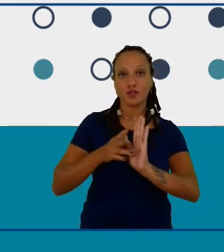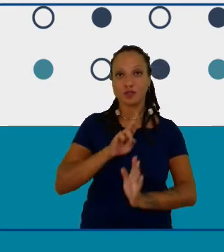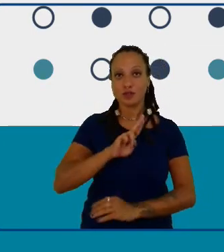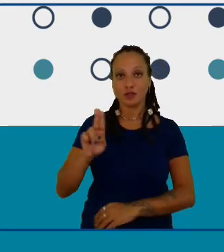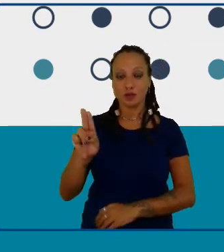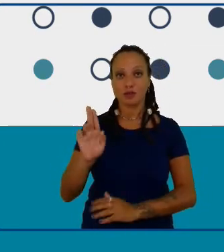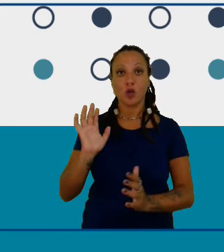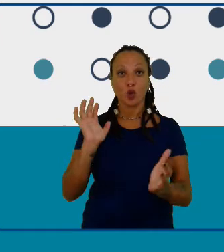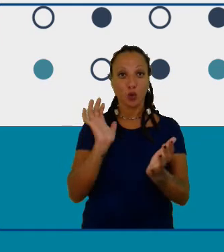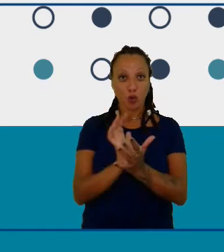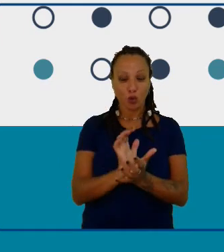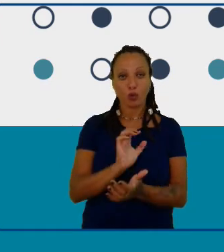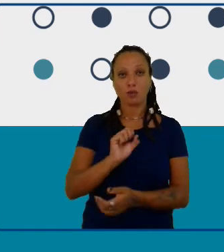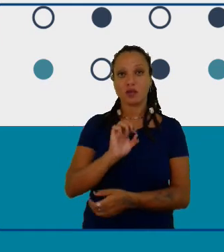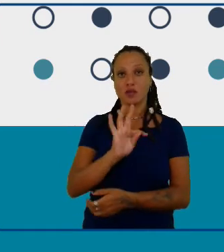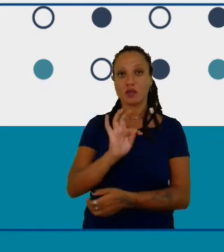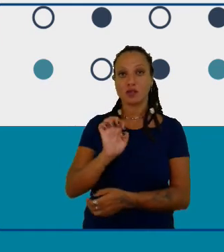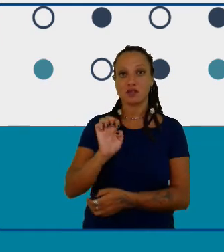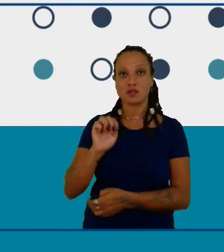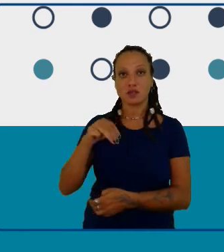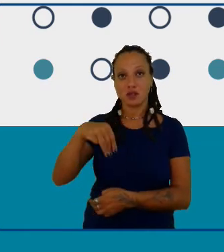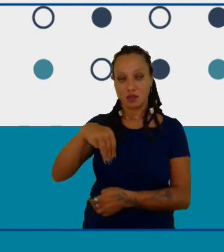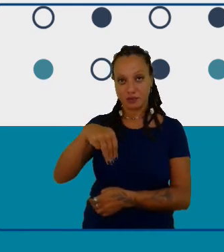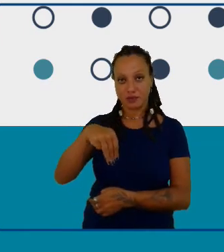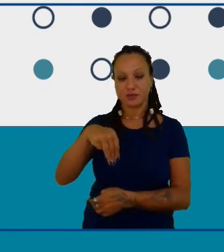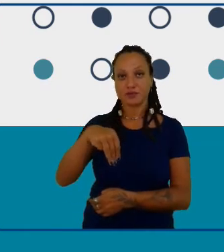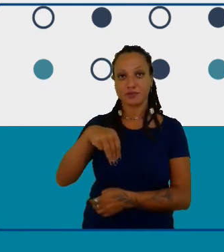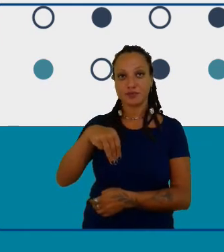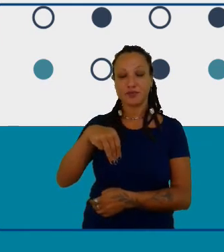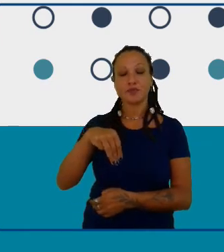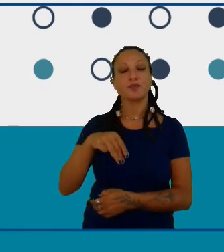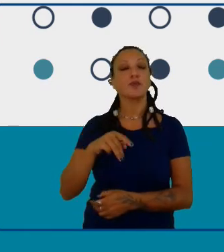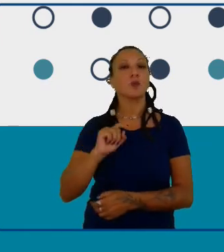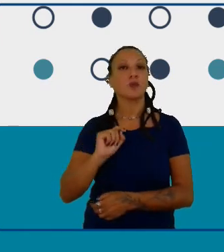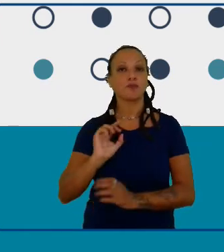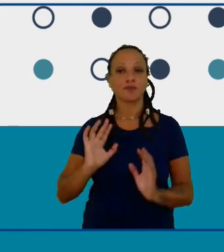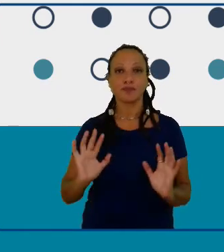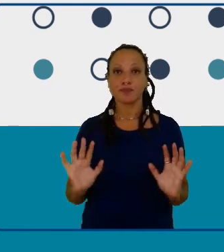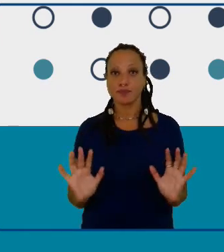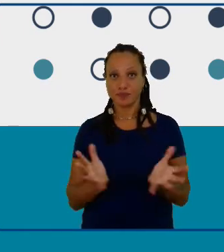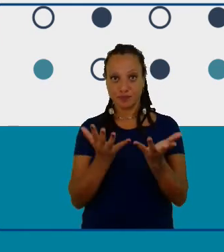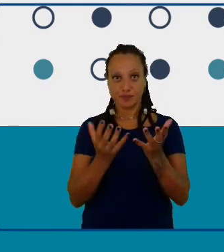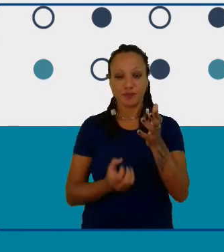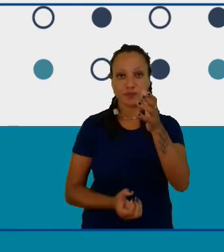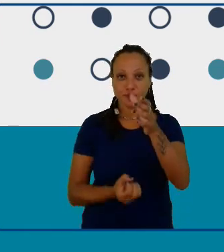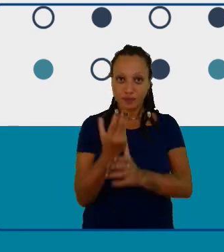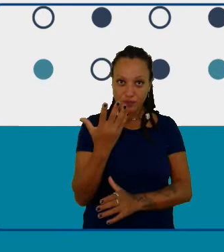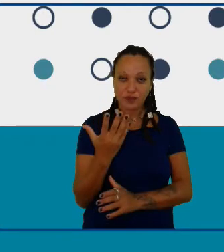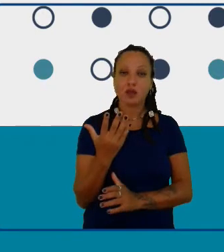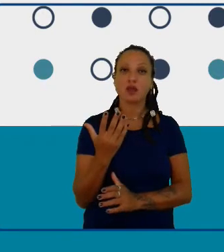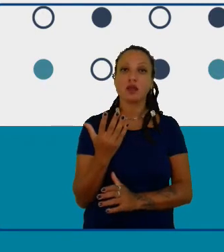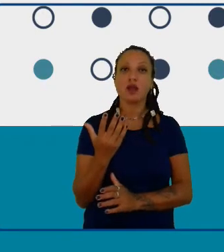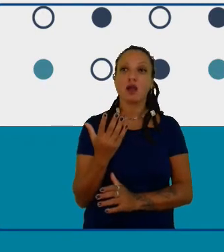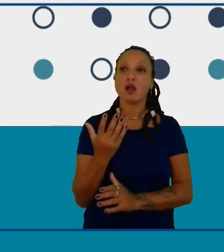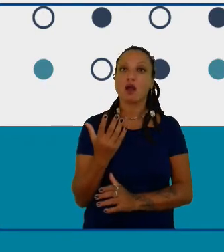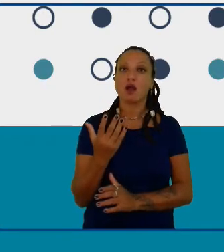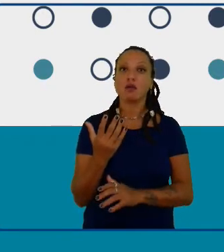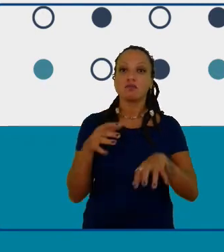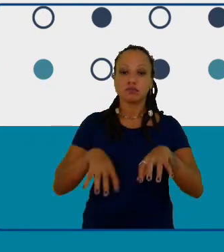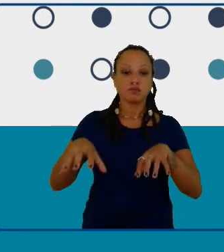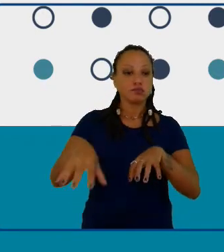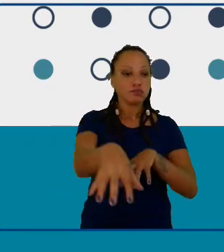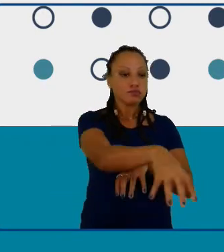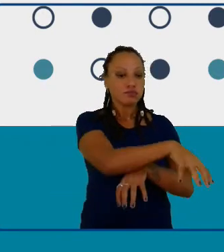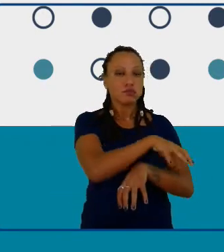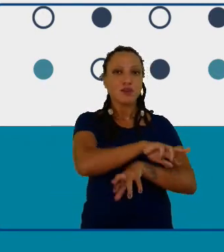STEM onde nós estimulamos a criação de clubes STEM nas nossas escolas